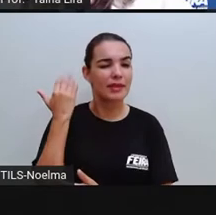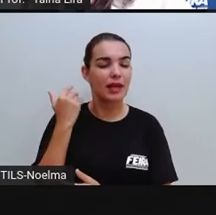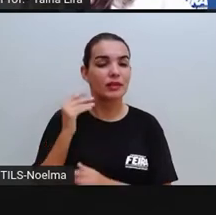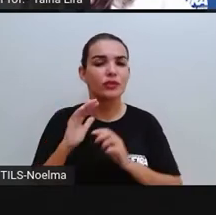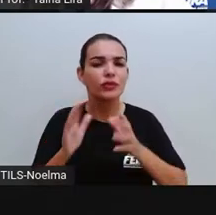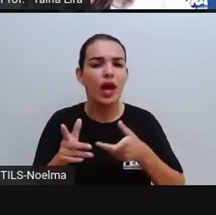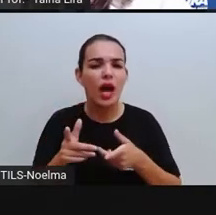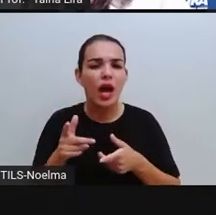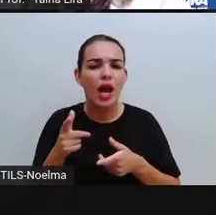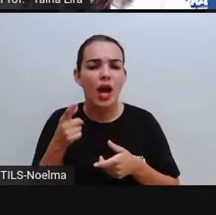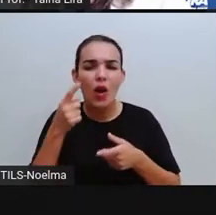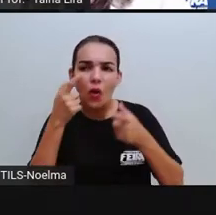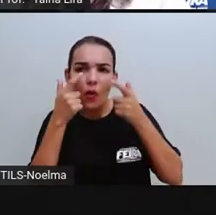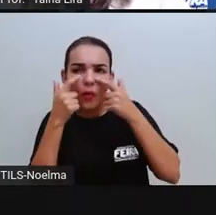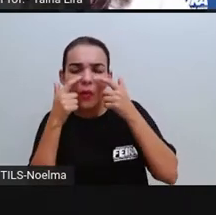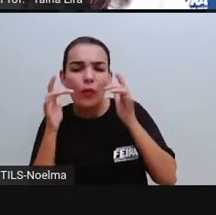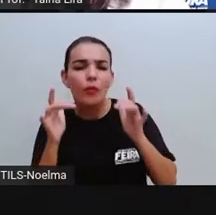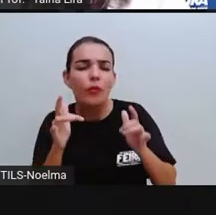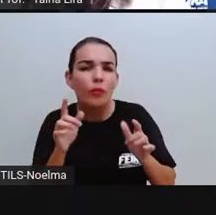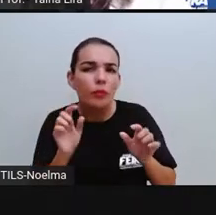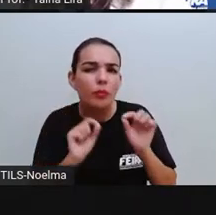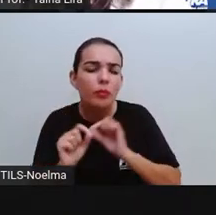observar aqui nessa fotografia?